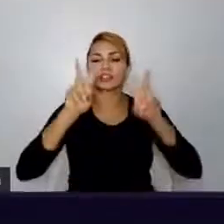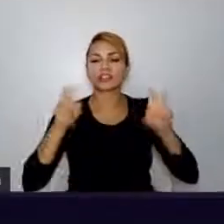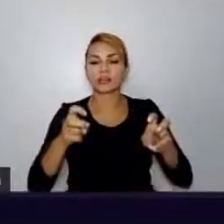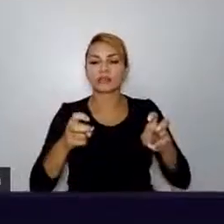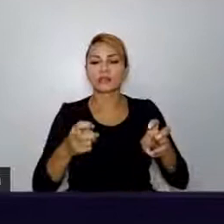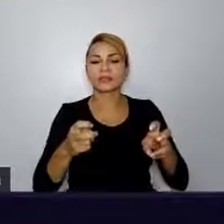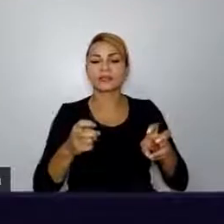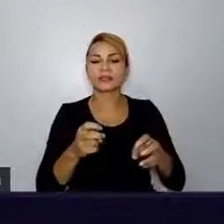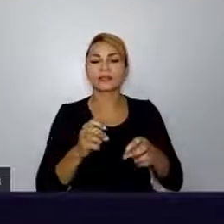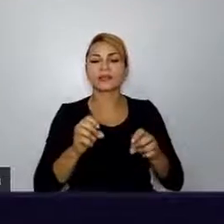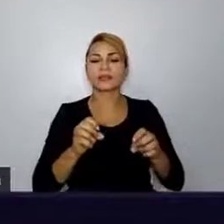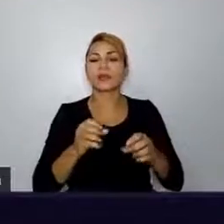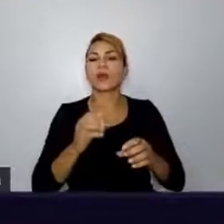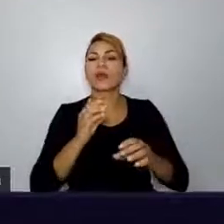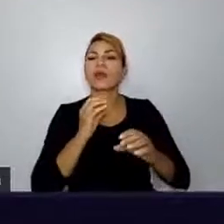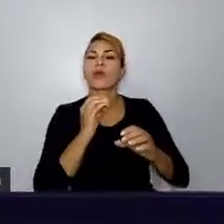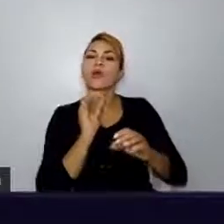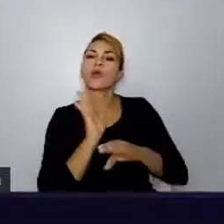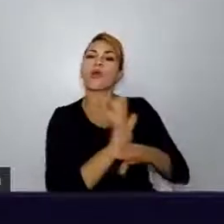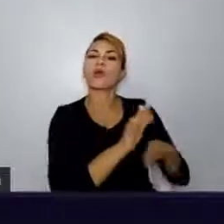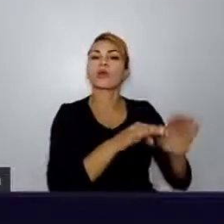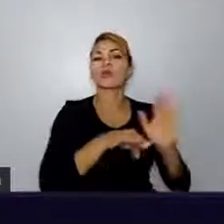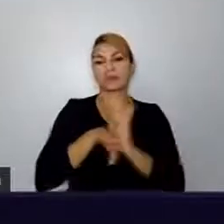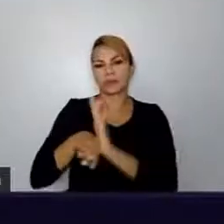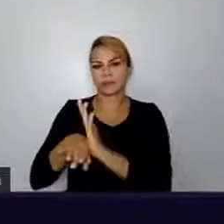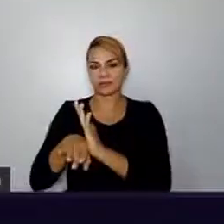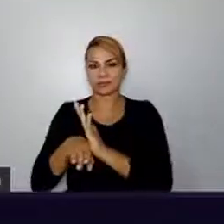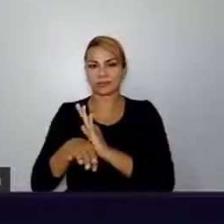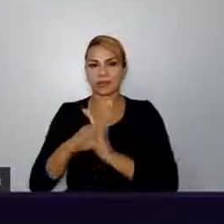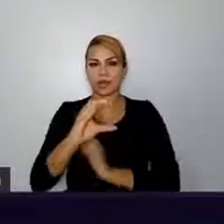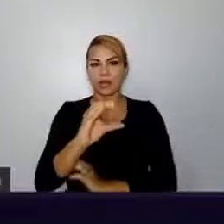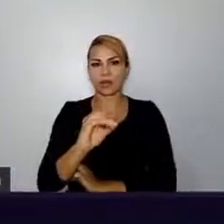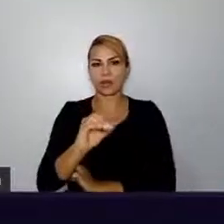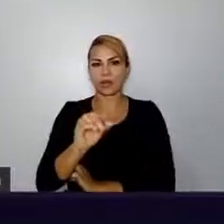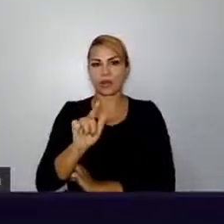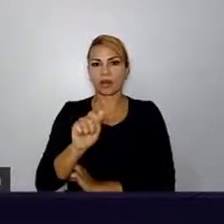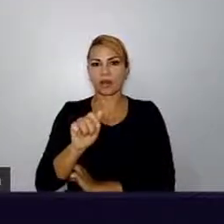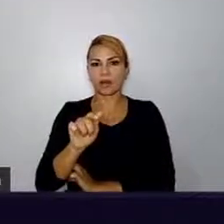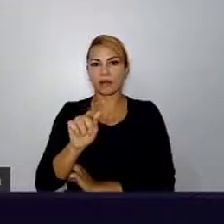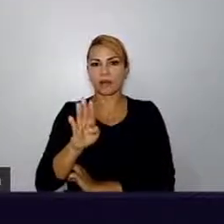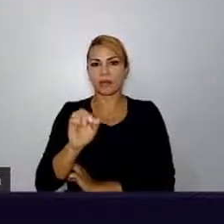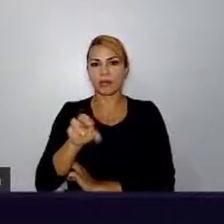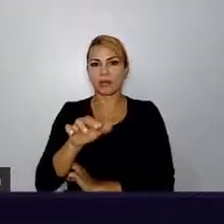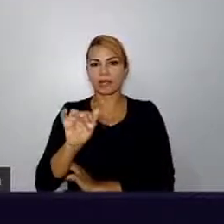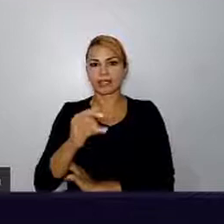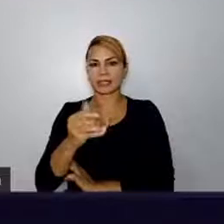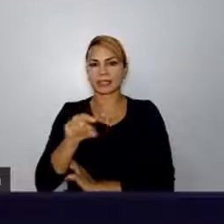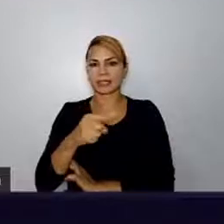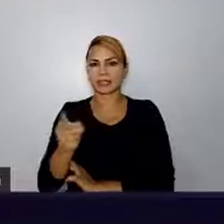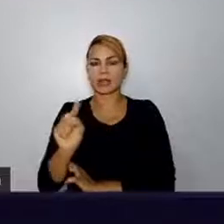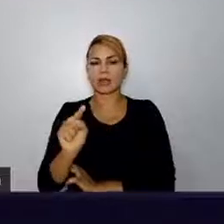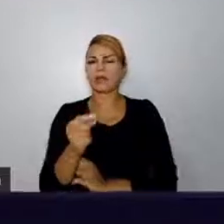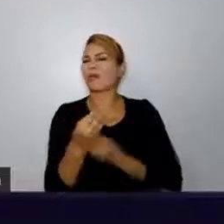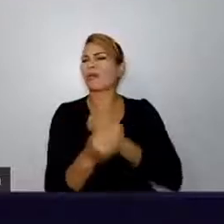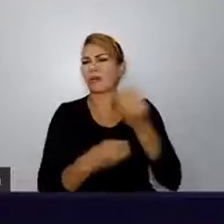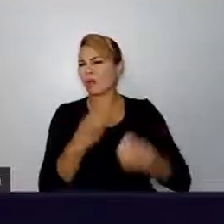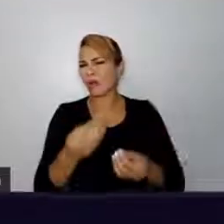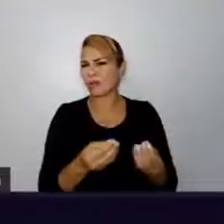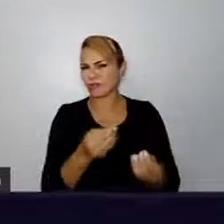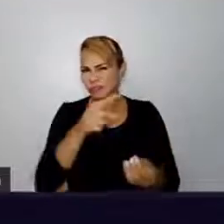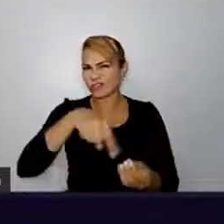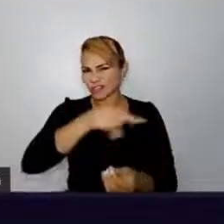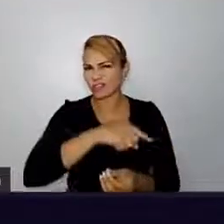vocês já pensaram, se a gente não pudesse colaborar? Sim, já passou pela cabeça de vocês algo assim?